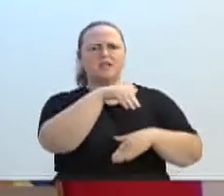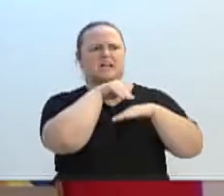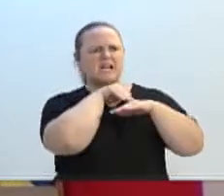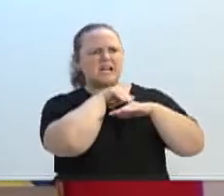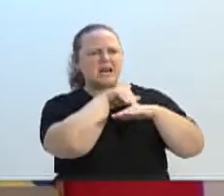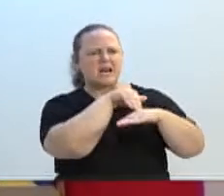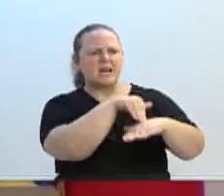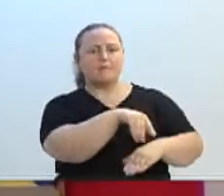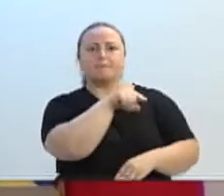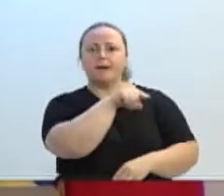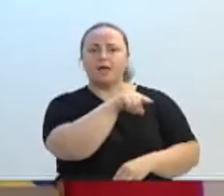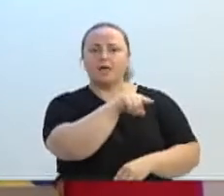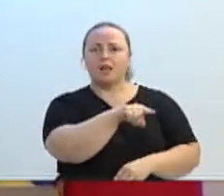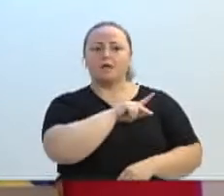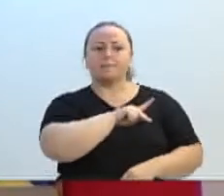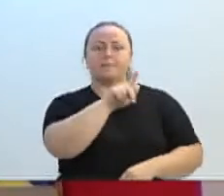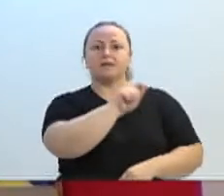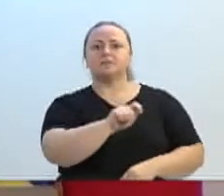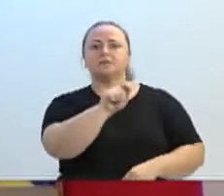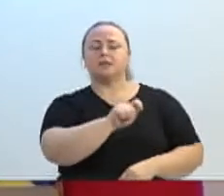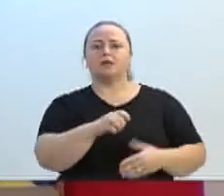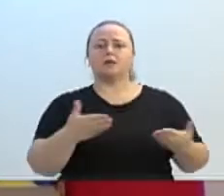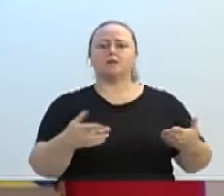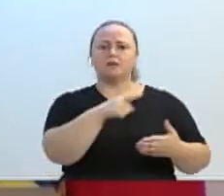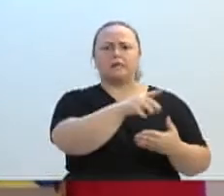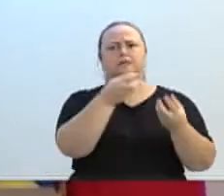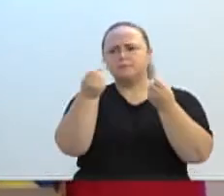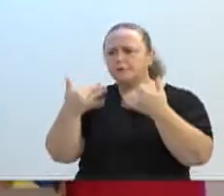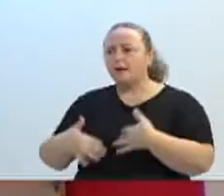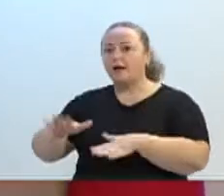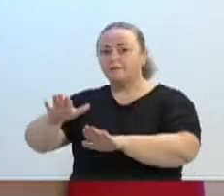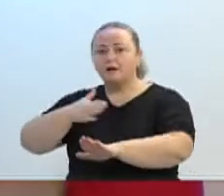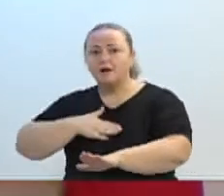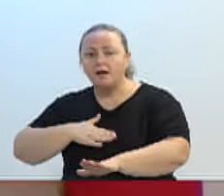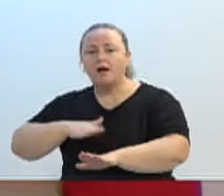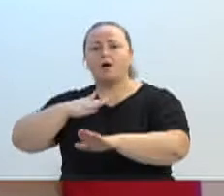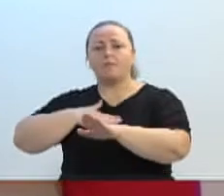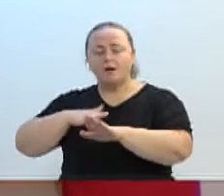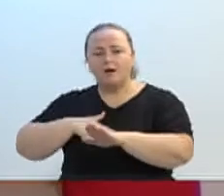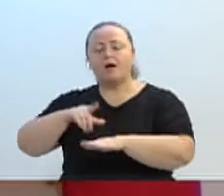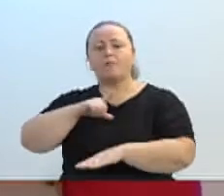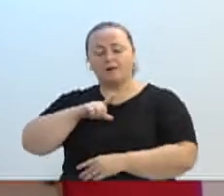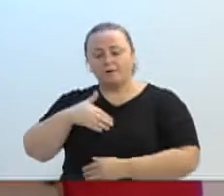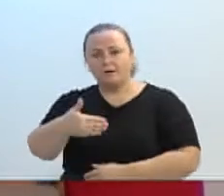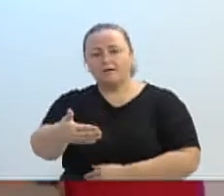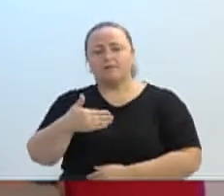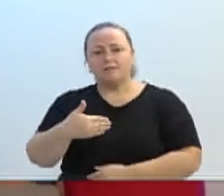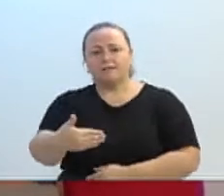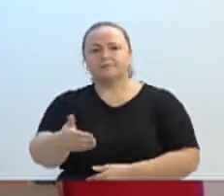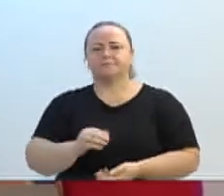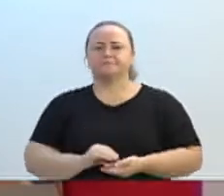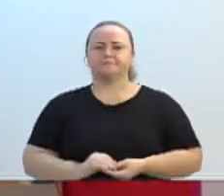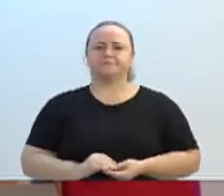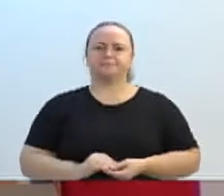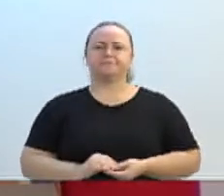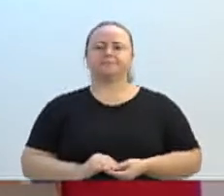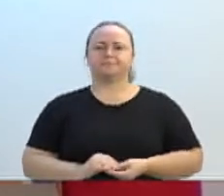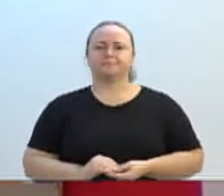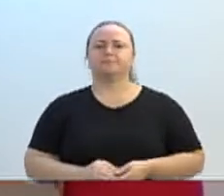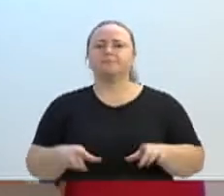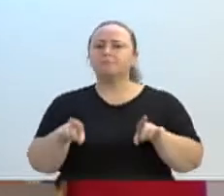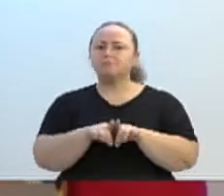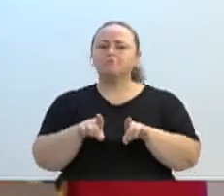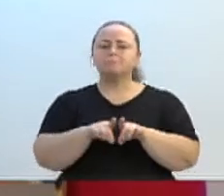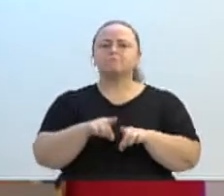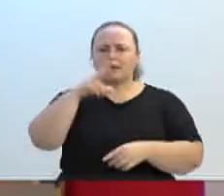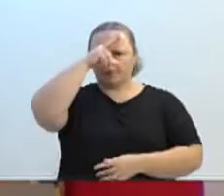essa academia, e ele explicando, vai sair, vai sair, e a coisa aconteceu. E o prefeito também agradeceu o prefeito